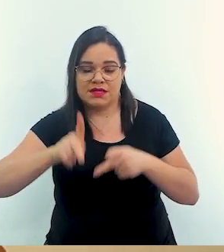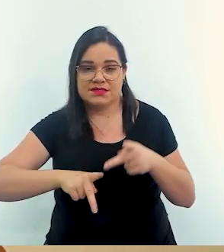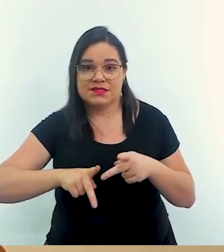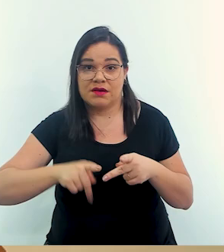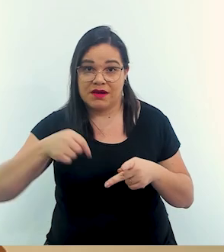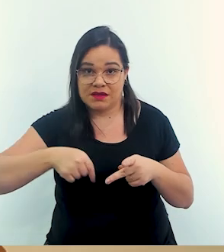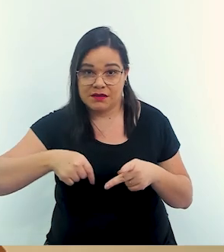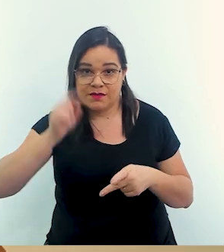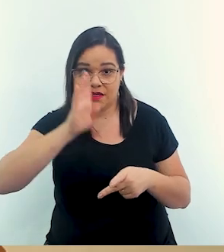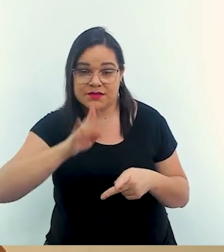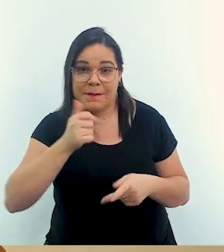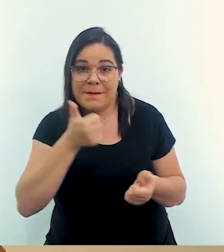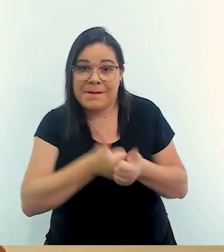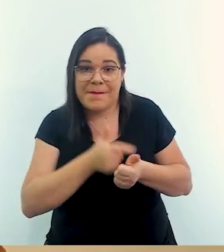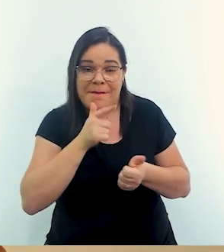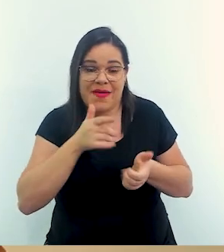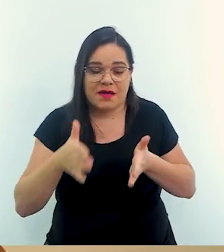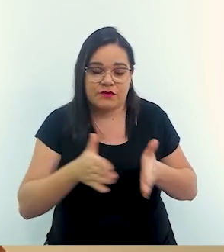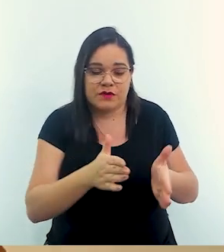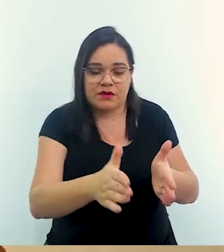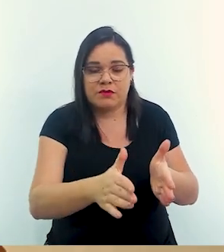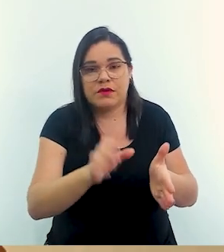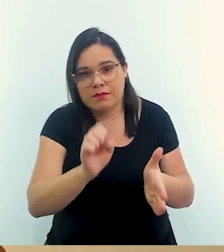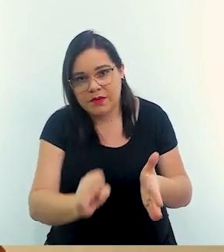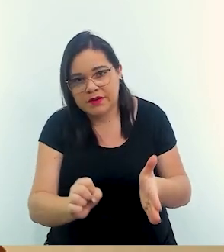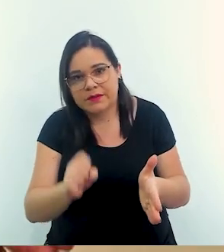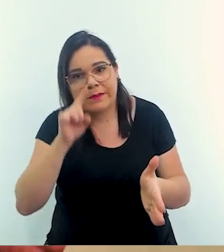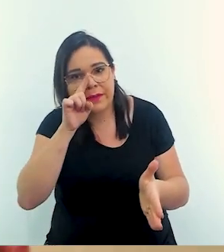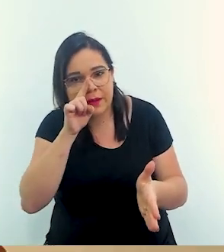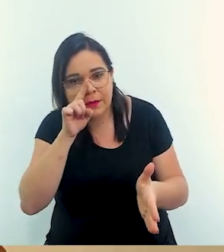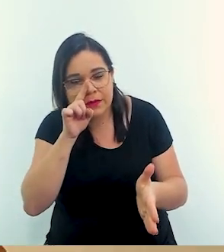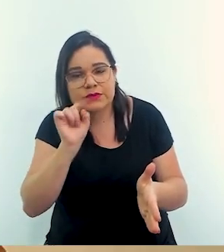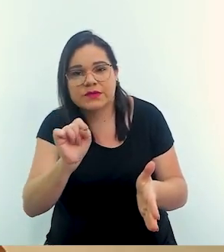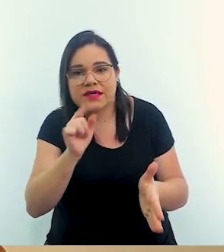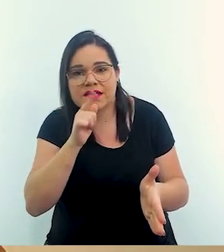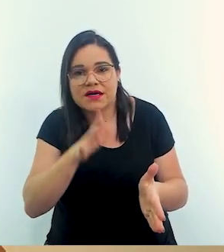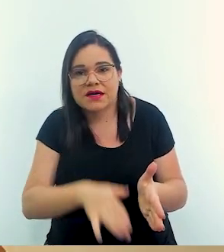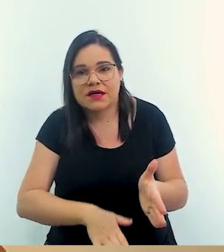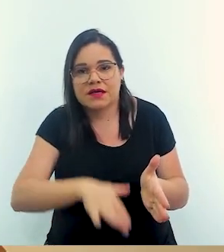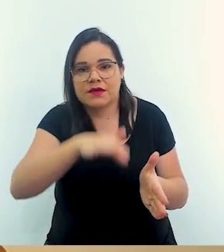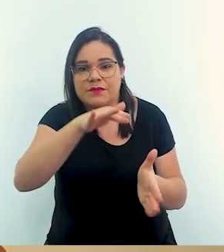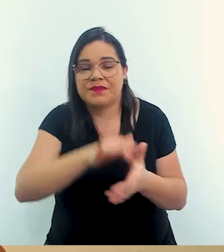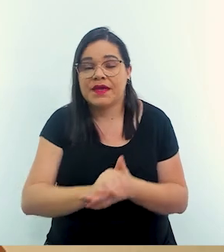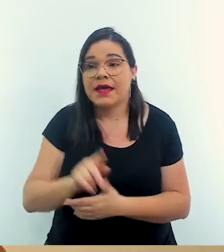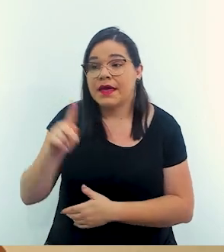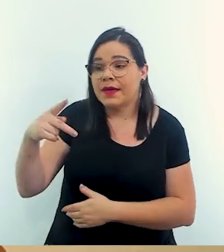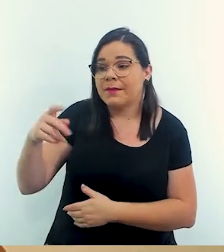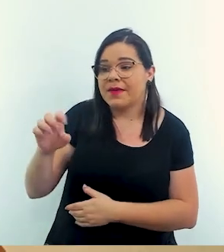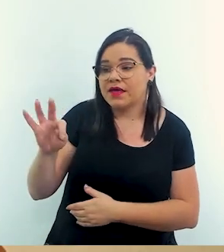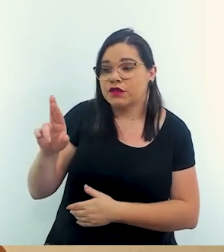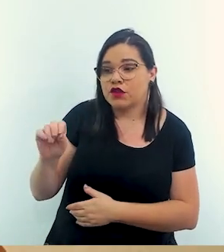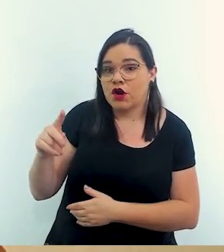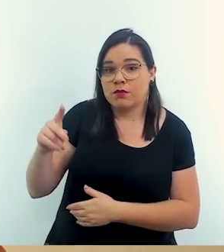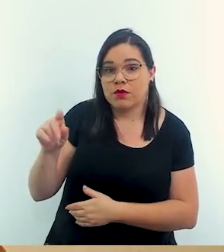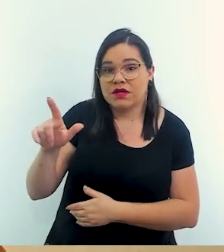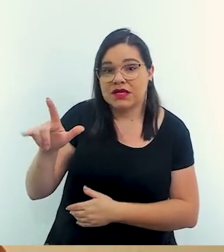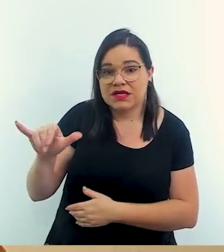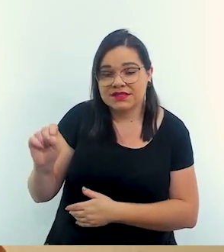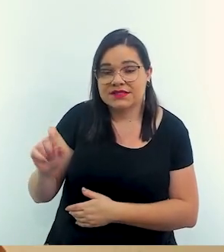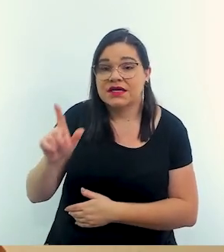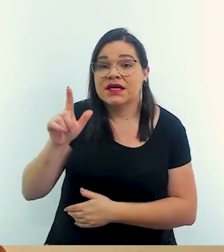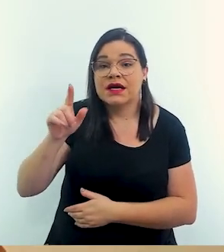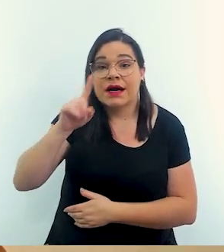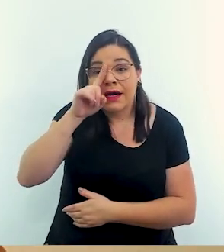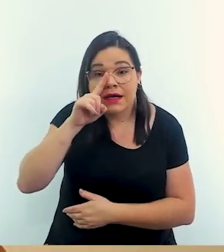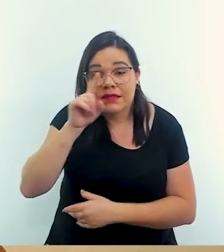populações ribeirinhas que vão sofrer risco de inundação a gente tem locais igual Petrópolis que são riscos de deslizamento então a primeira